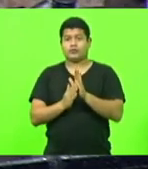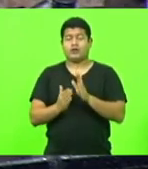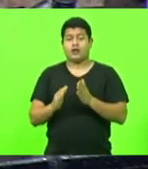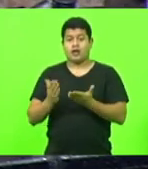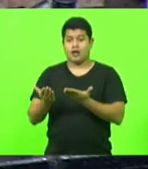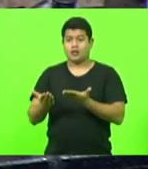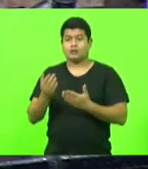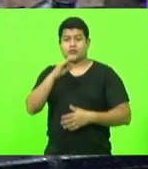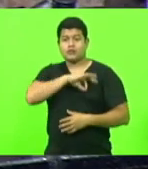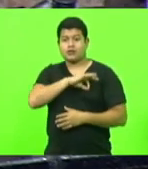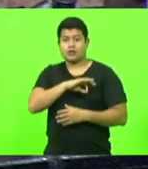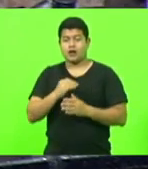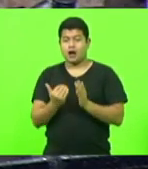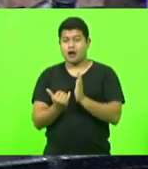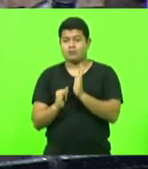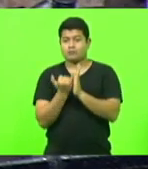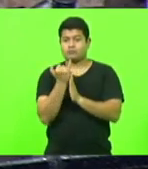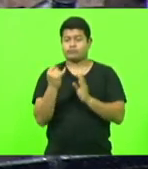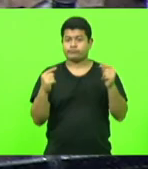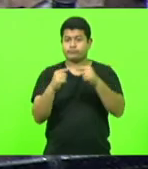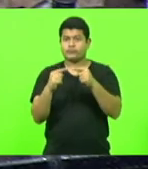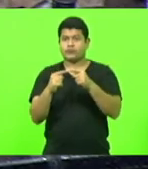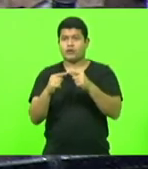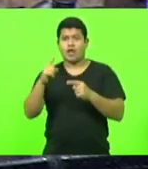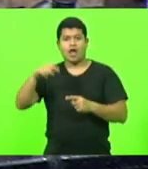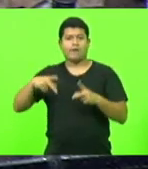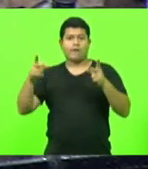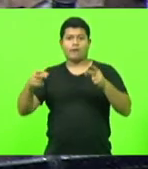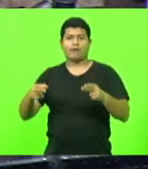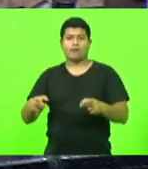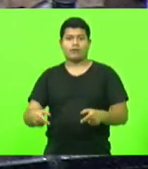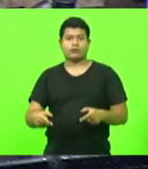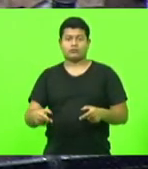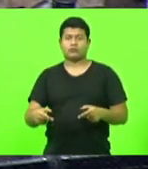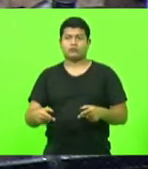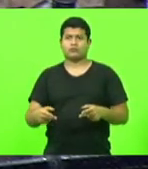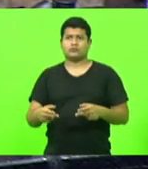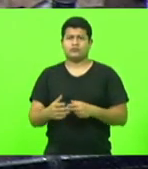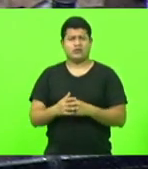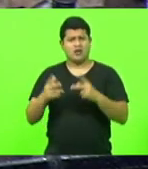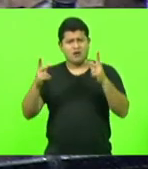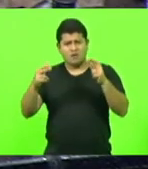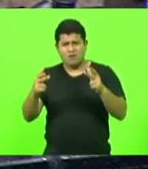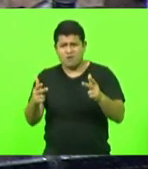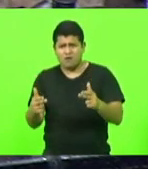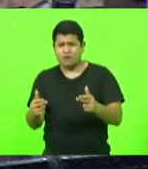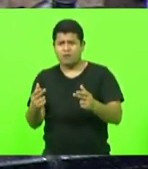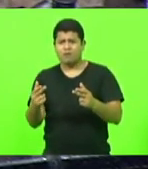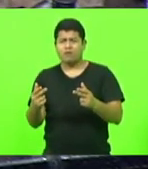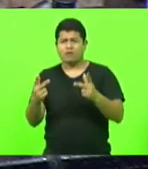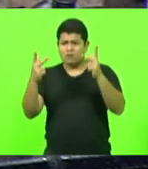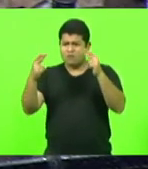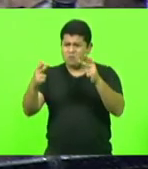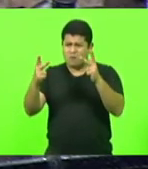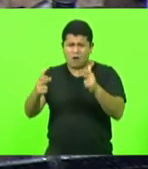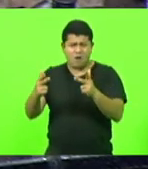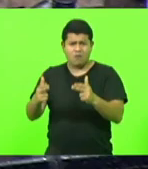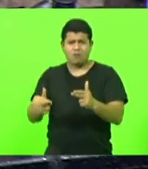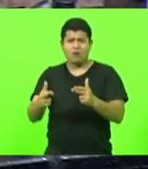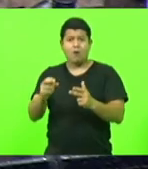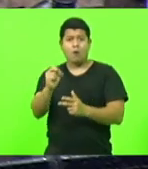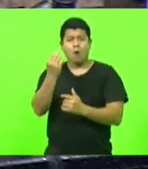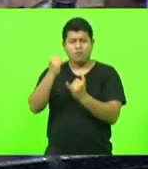são idênticas. Para mim, idênticas é quando elas são iguais ou muito, muito